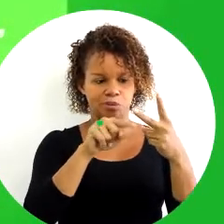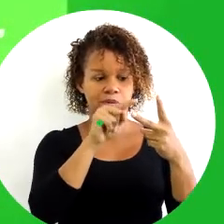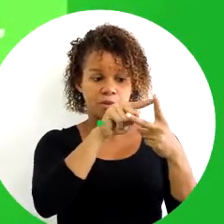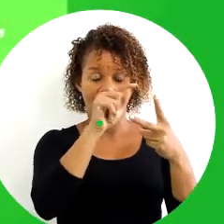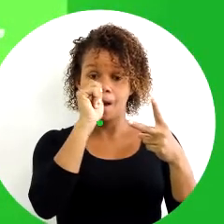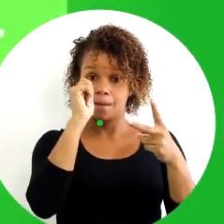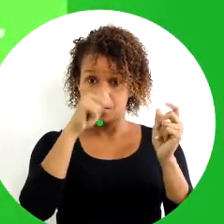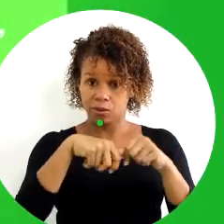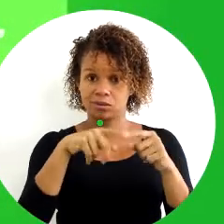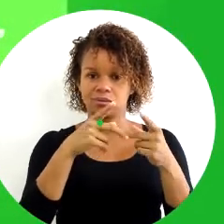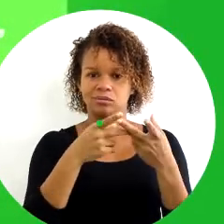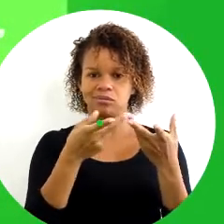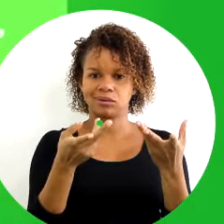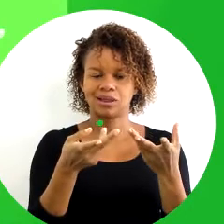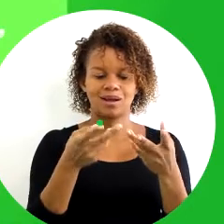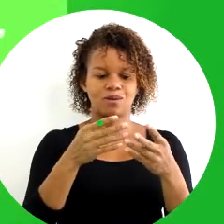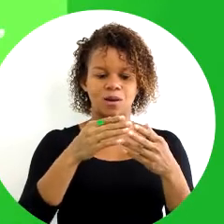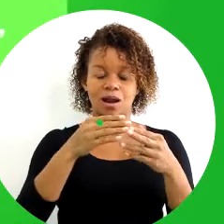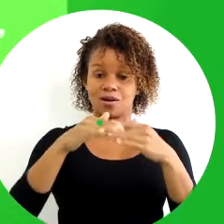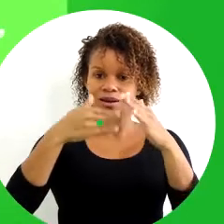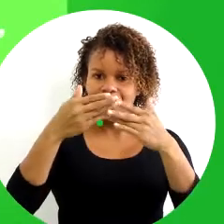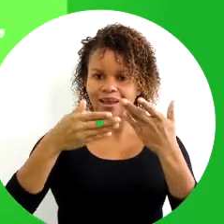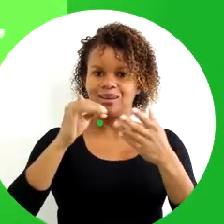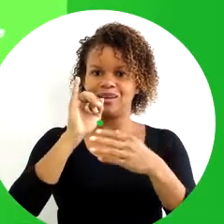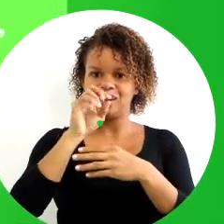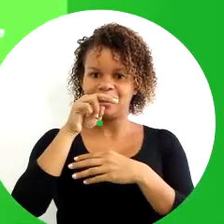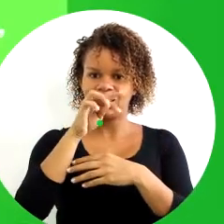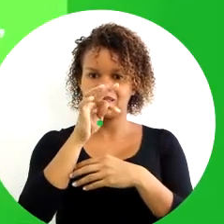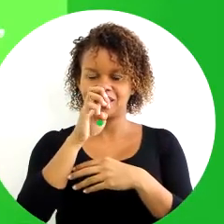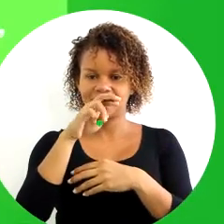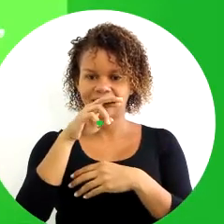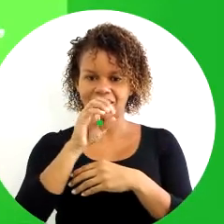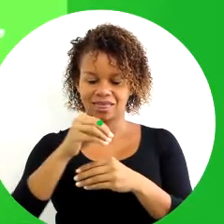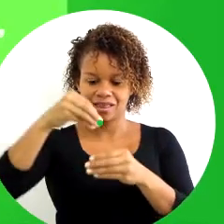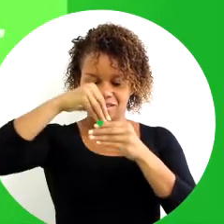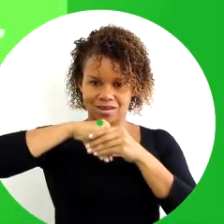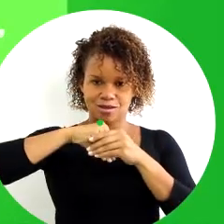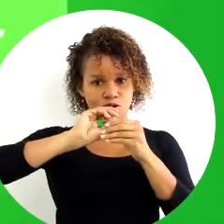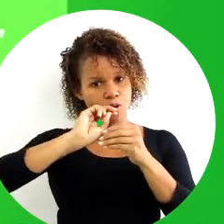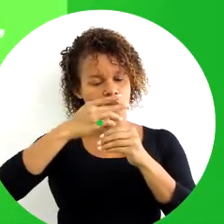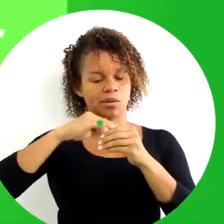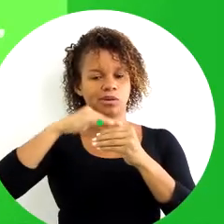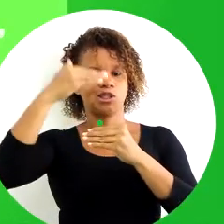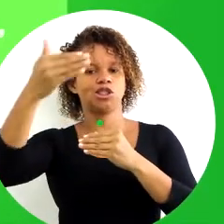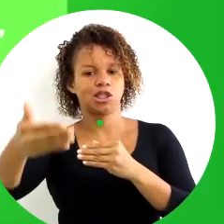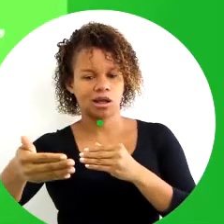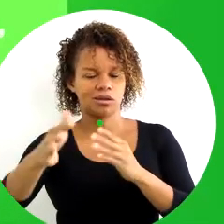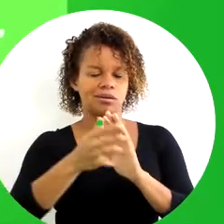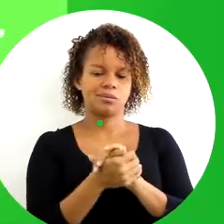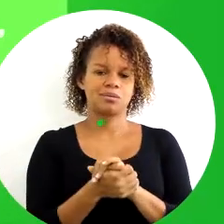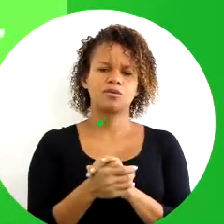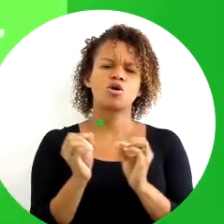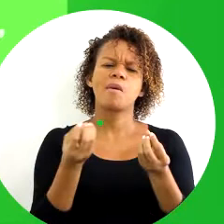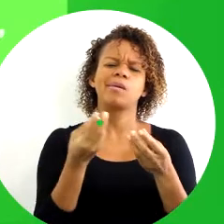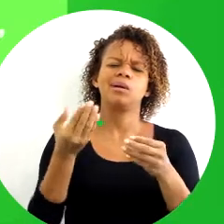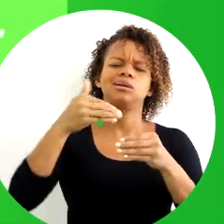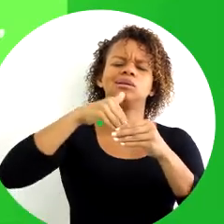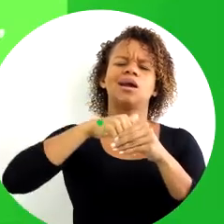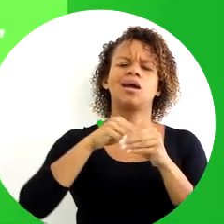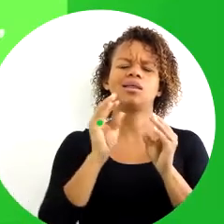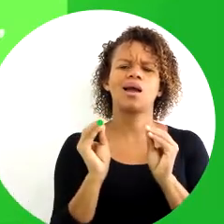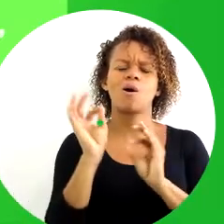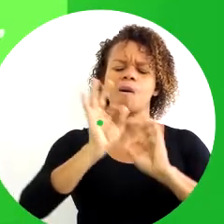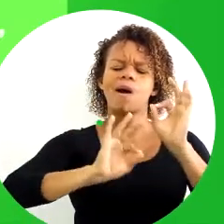expressar como qualidade interna e como qualidade externa. Como é que eu meço a qualidade externa das nossas